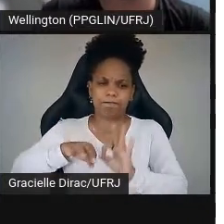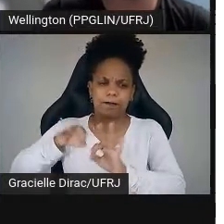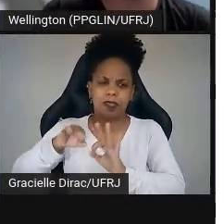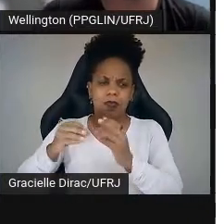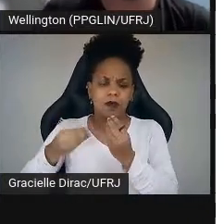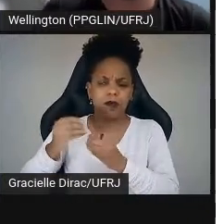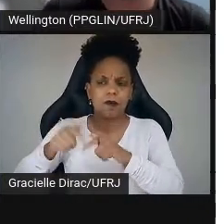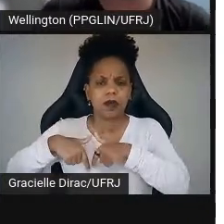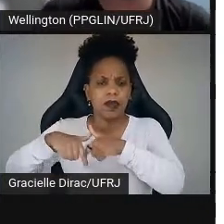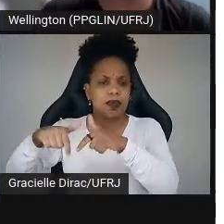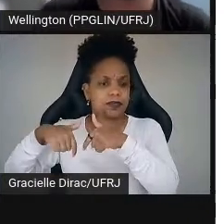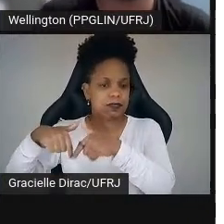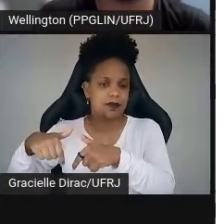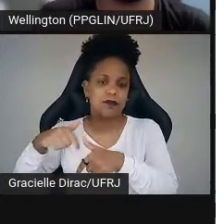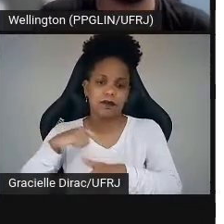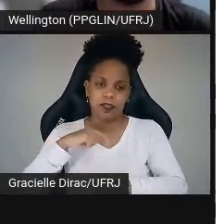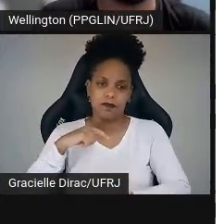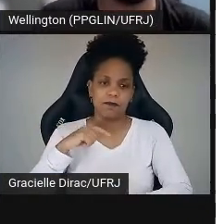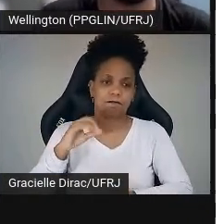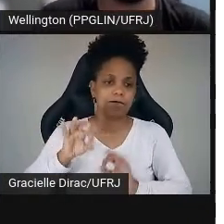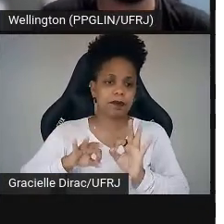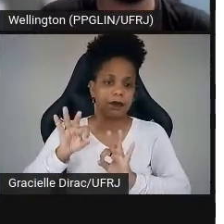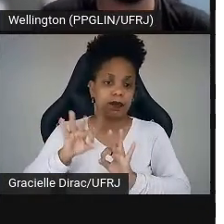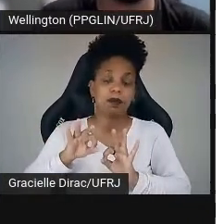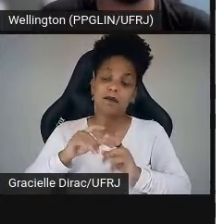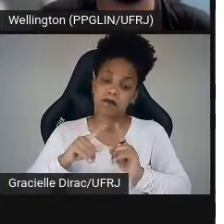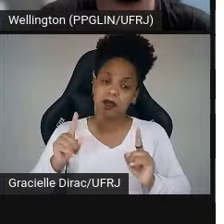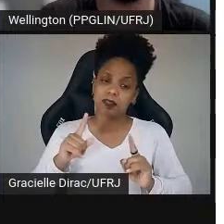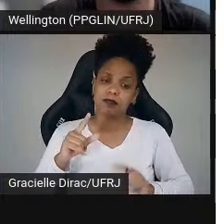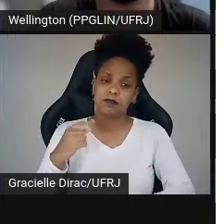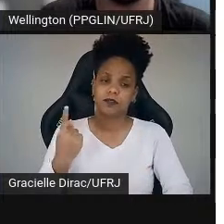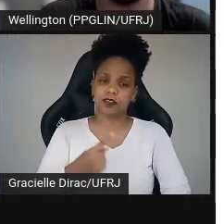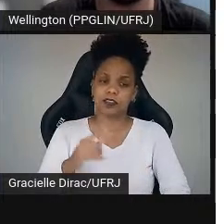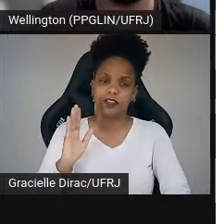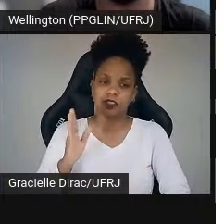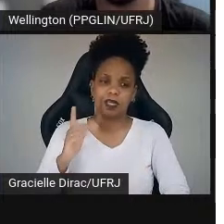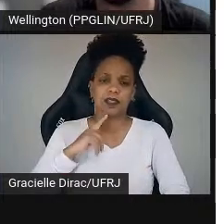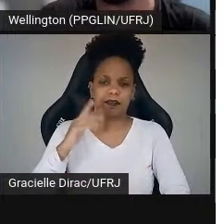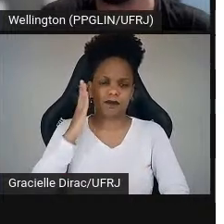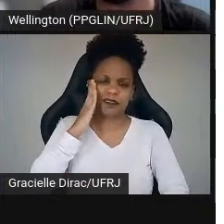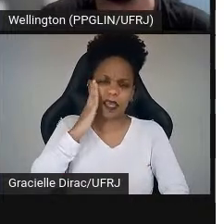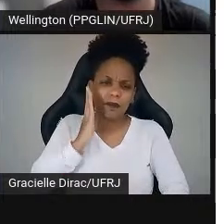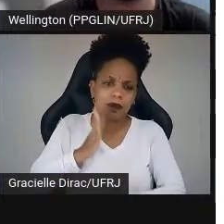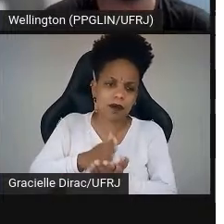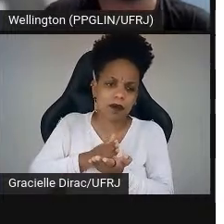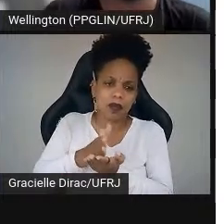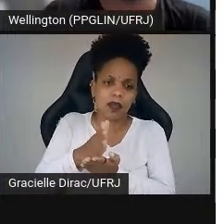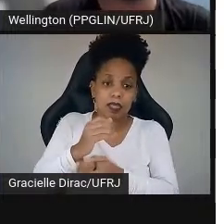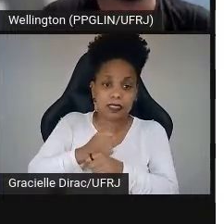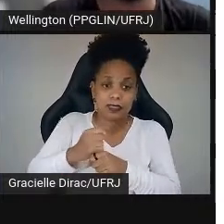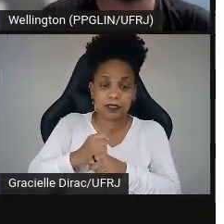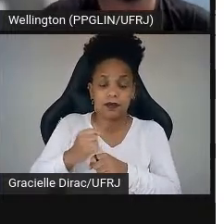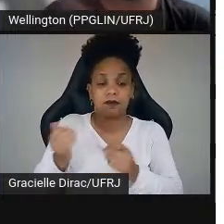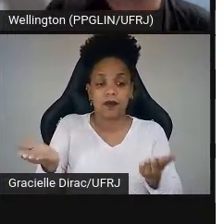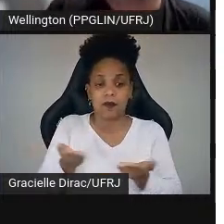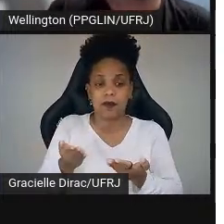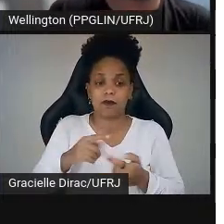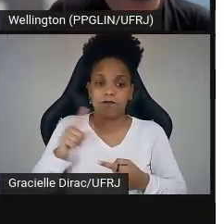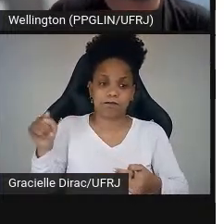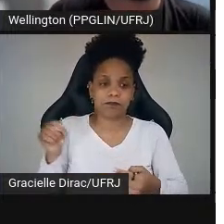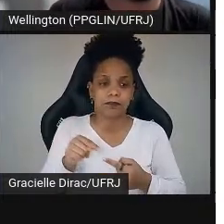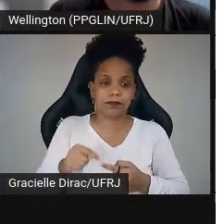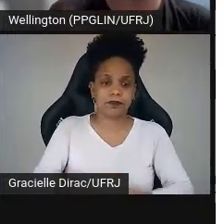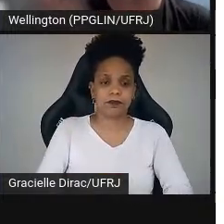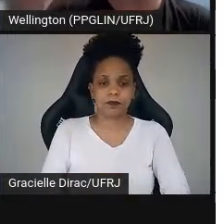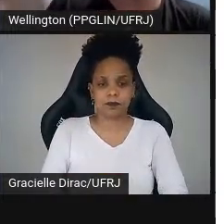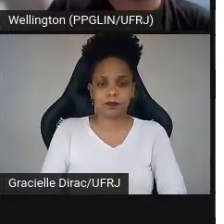estudando como colocar esse evento para frente, mas é alguma coisa que a gente já tem no nosso horizonte para ainda esse ano. Então, esses são os eventos que a